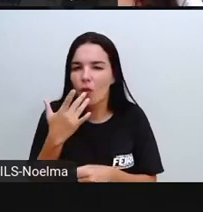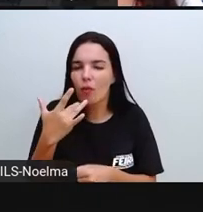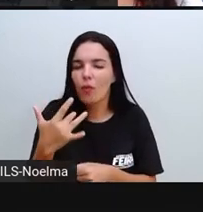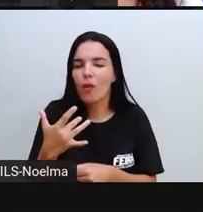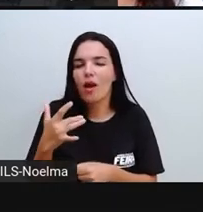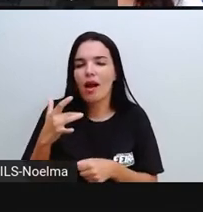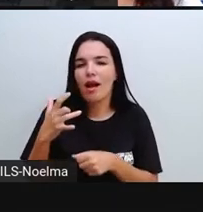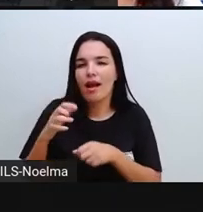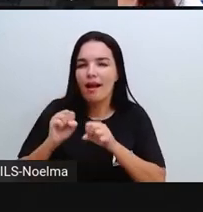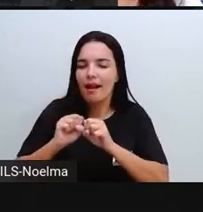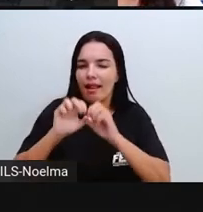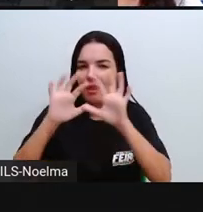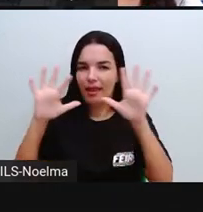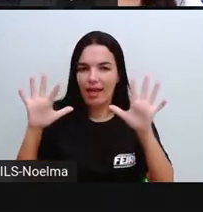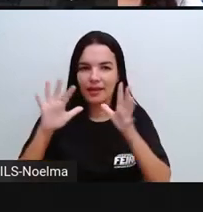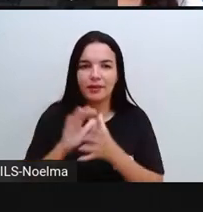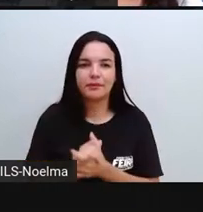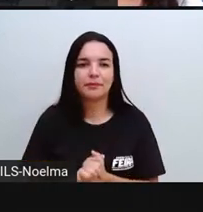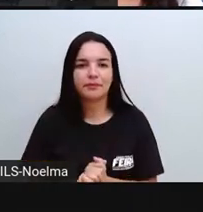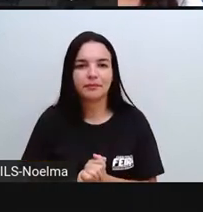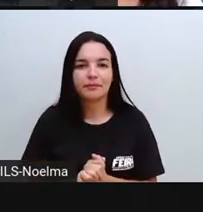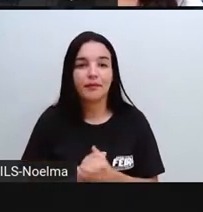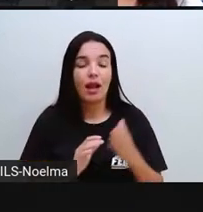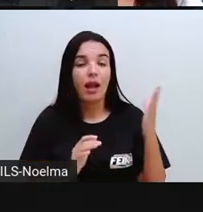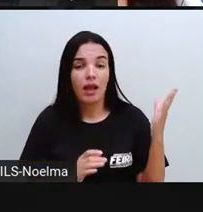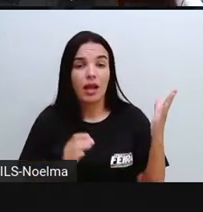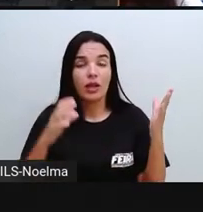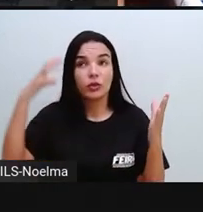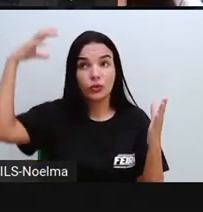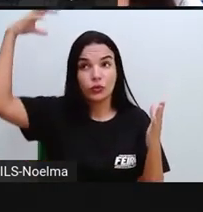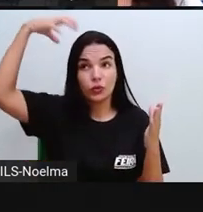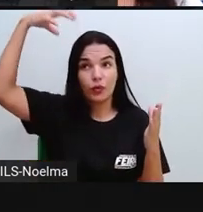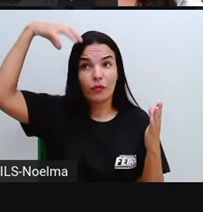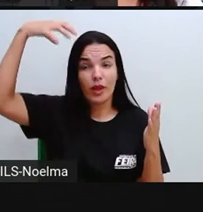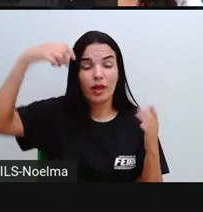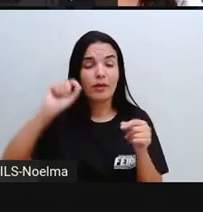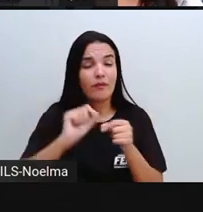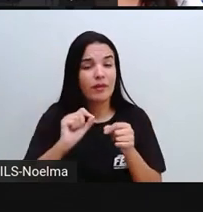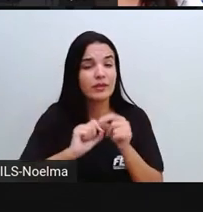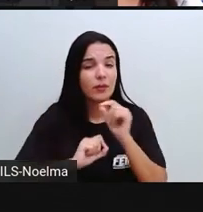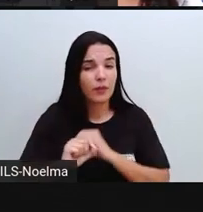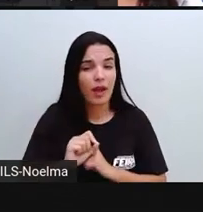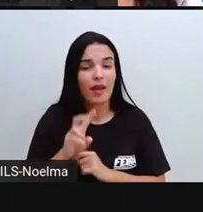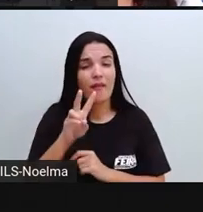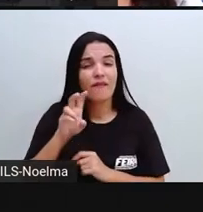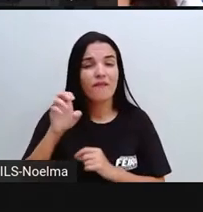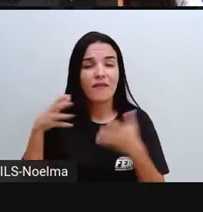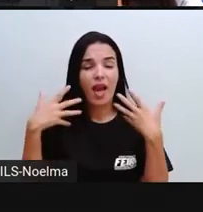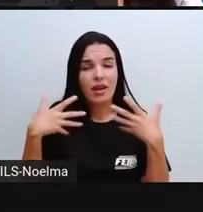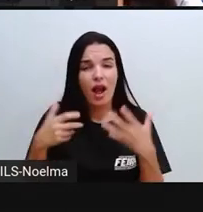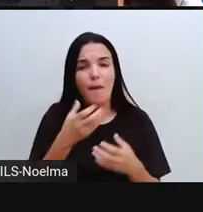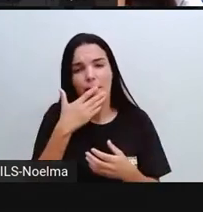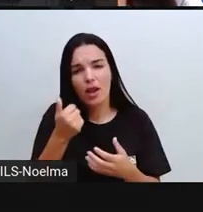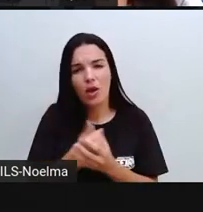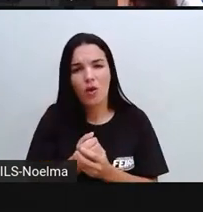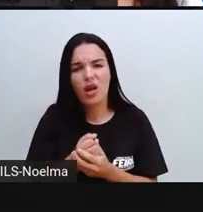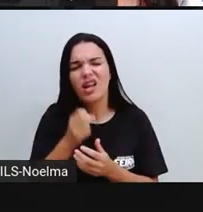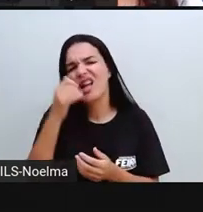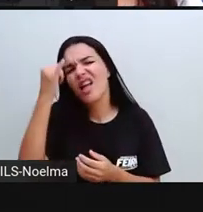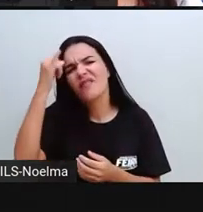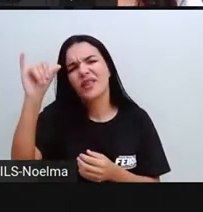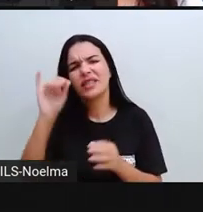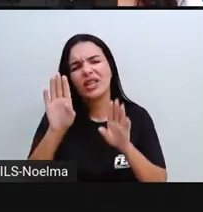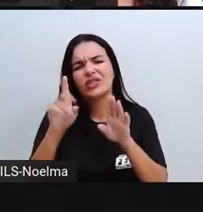cor mais clara, certo? Utilize o chuveiro na função verão, a gente já falou sobre isso. Evite abrir a geladeira o tempo todo.